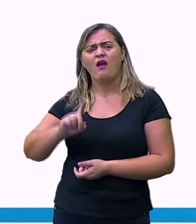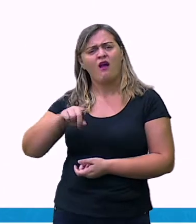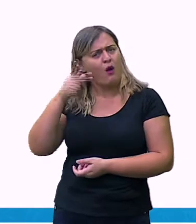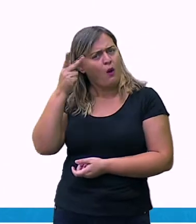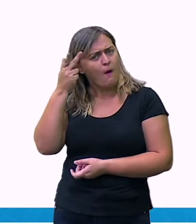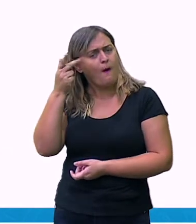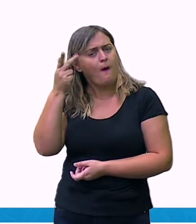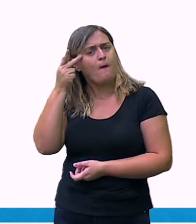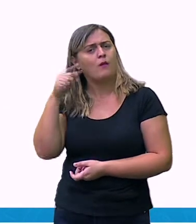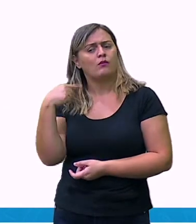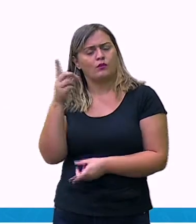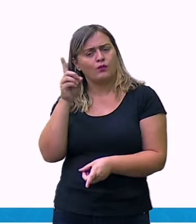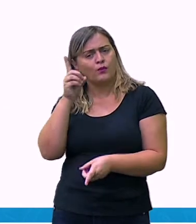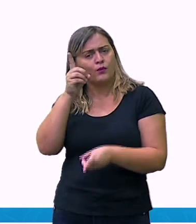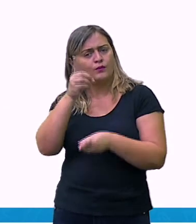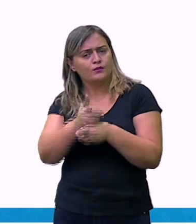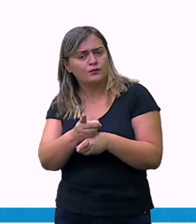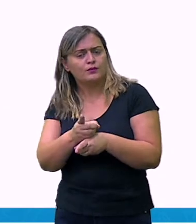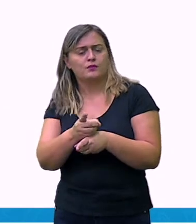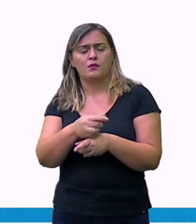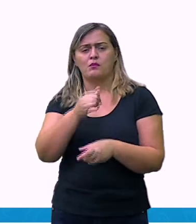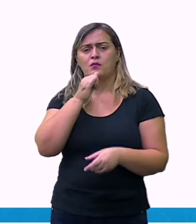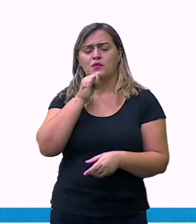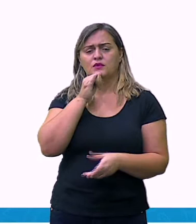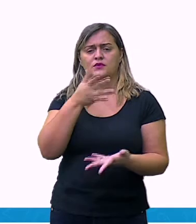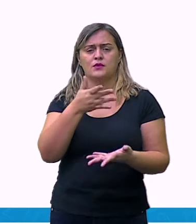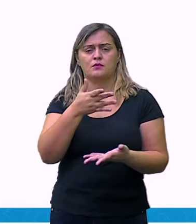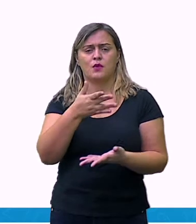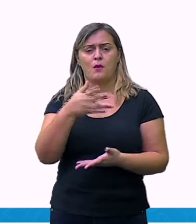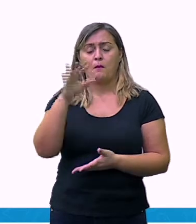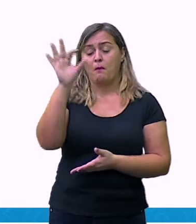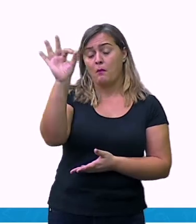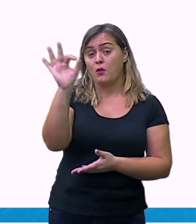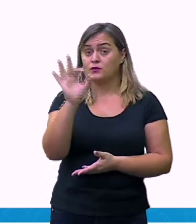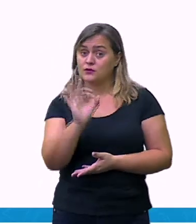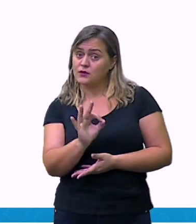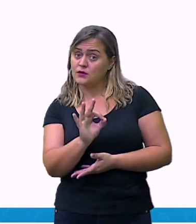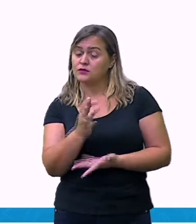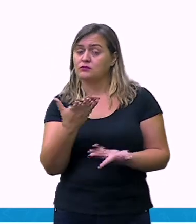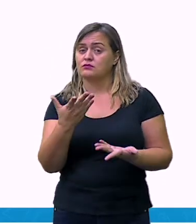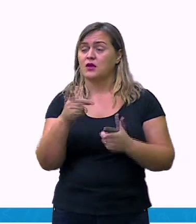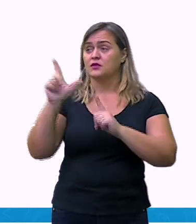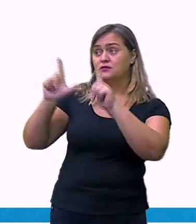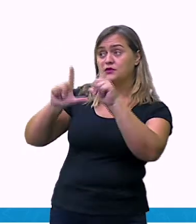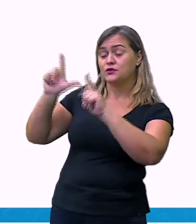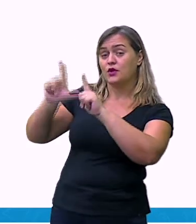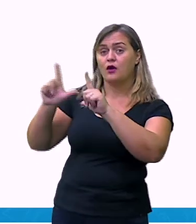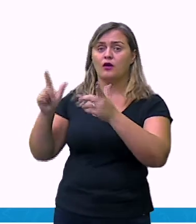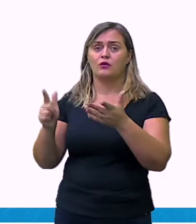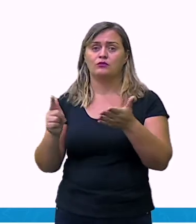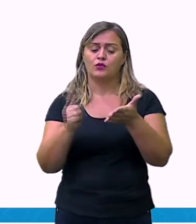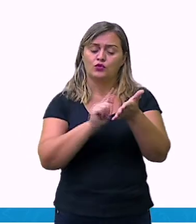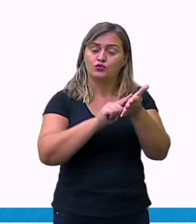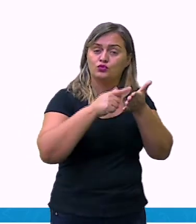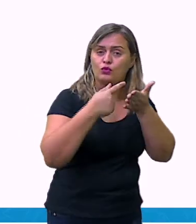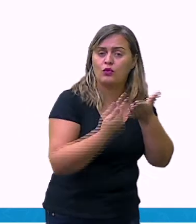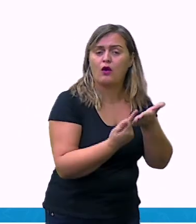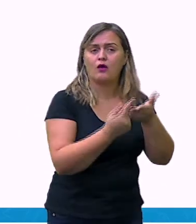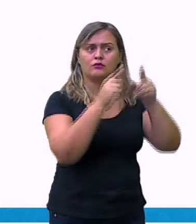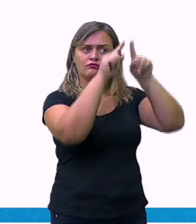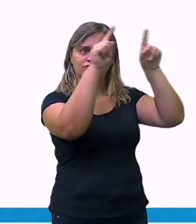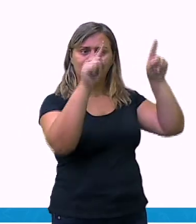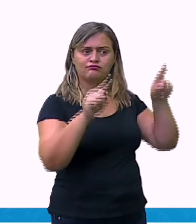expressão tantos porcento na televisão, nos jornais, nas vitrines de lojas,